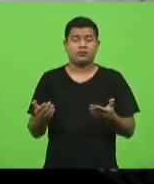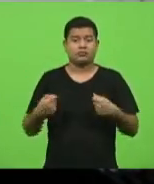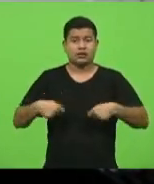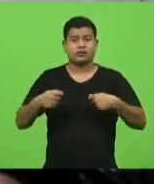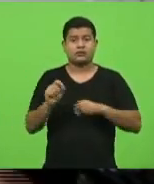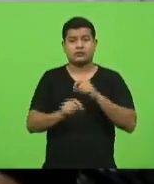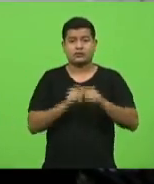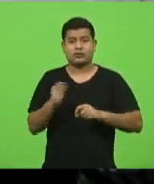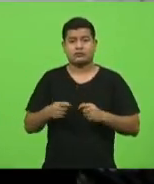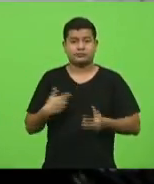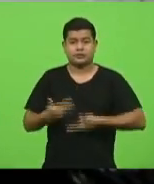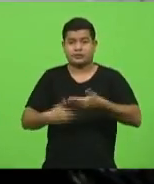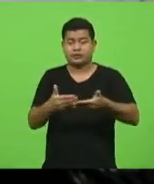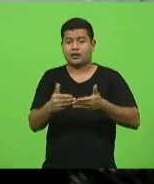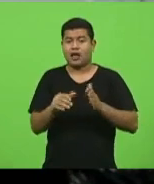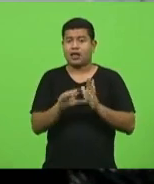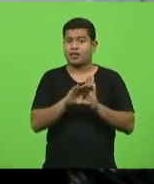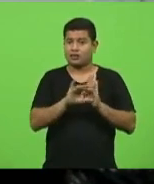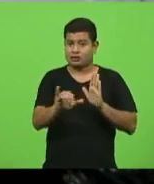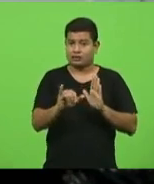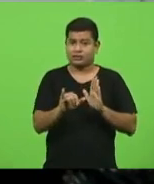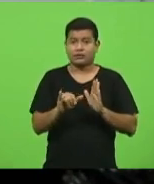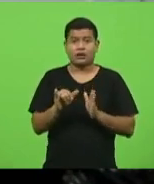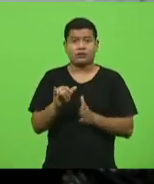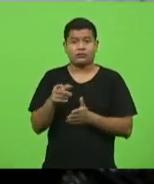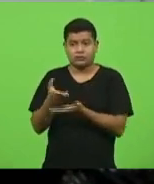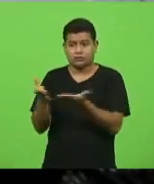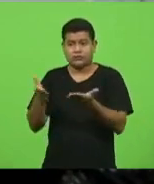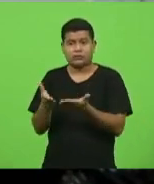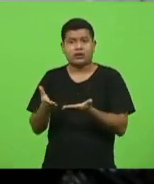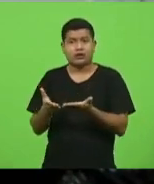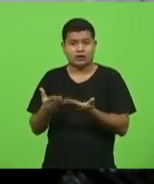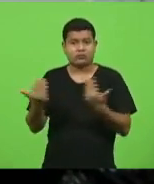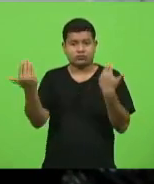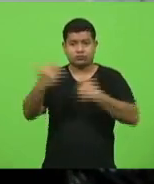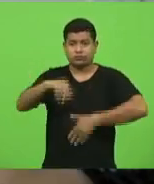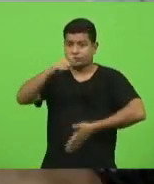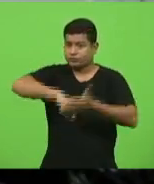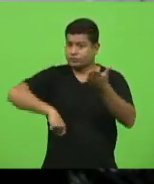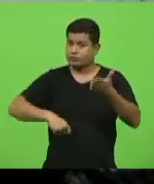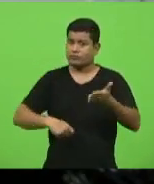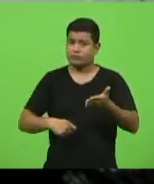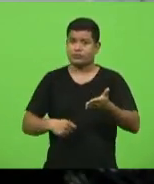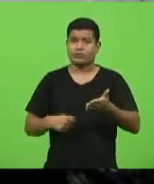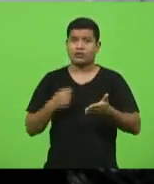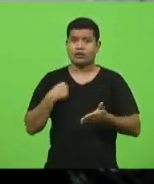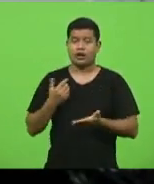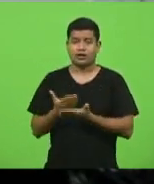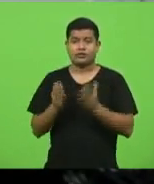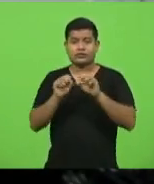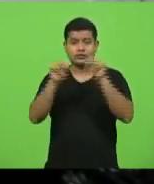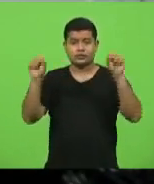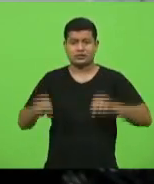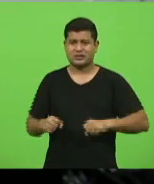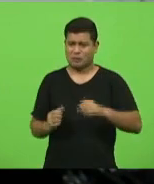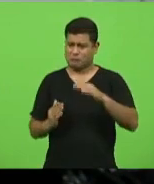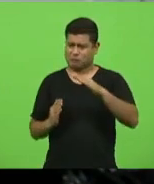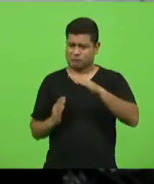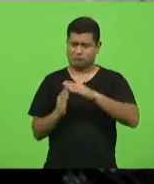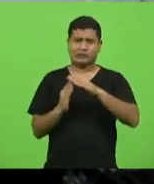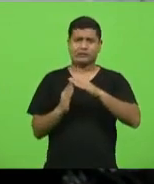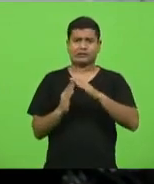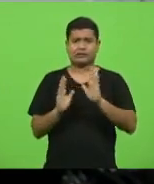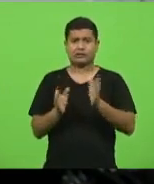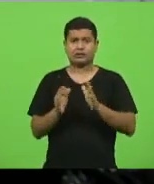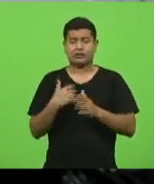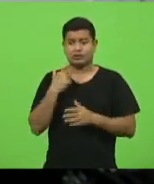vista hoje, o que eu consigo enxergar é que o sistema está no seu limite e a visão é que ele vai